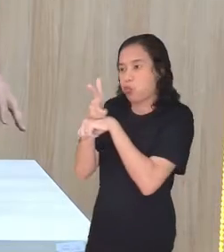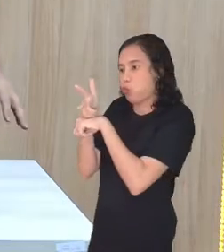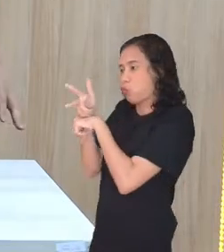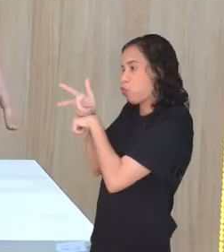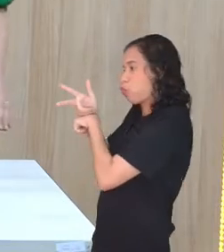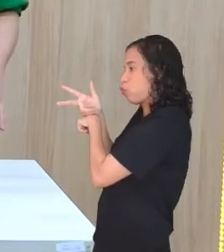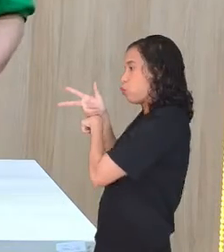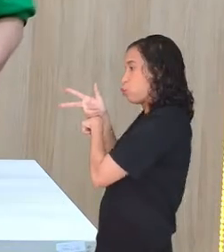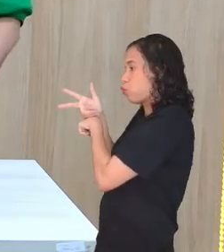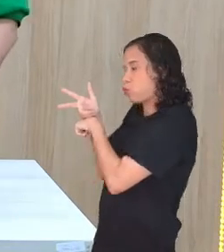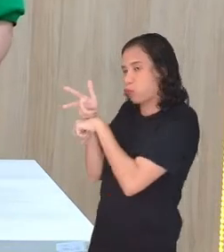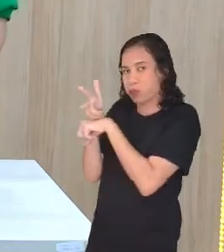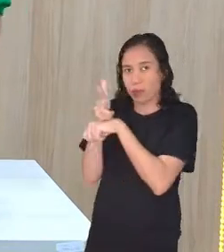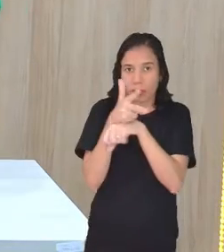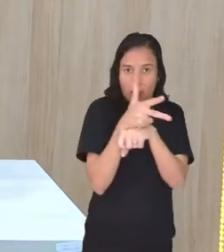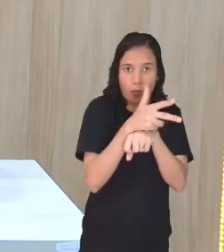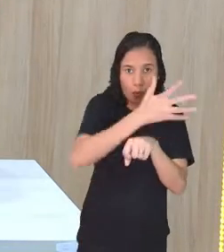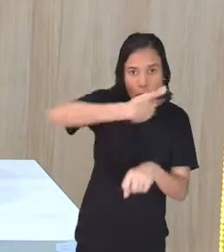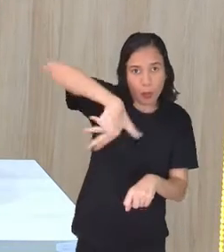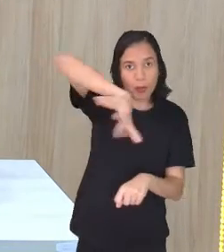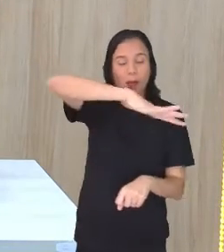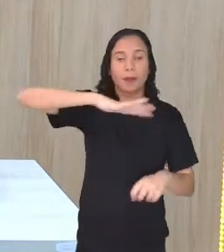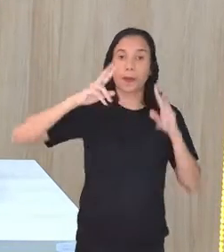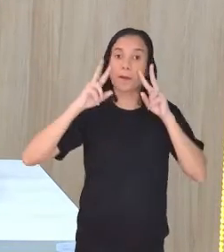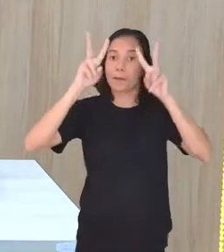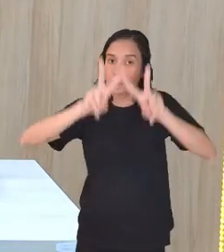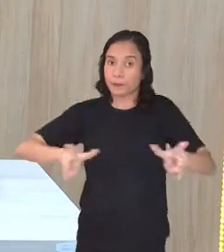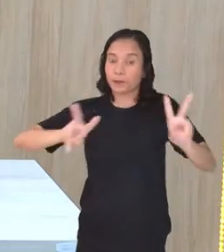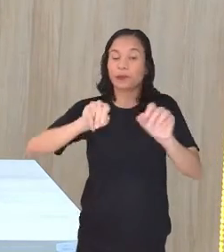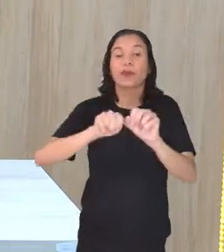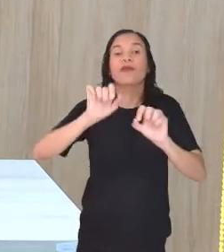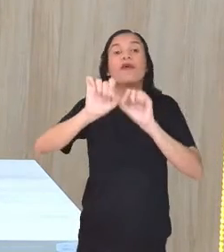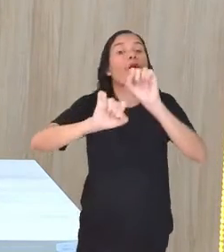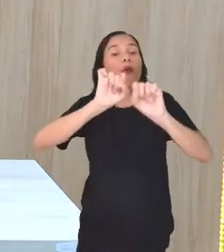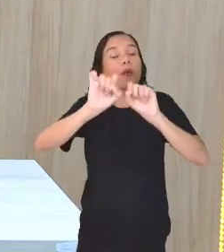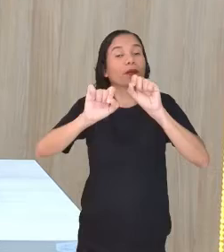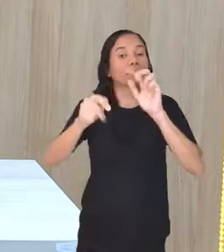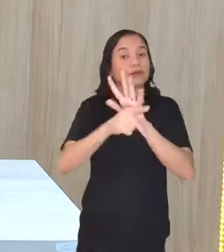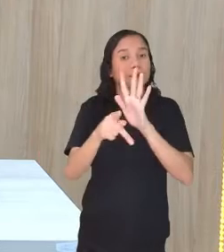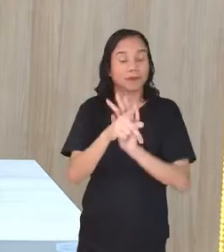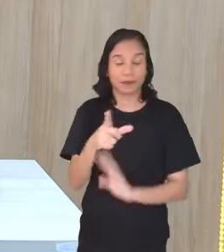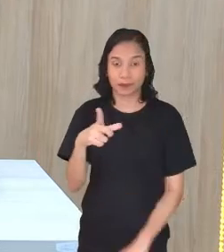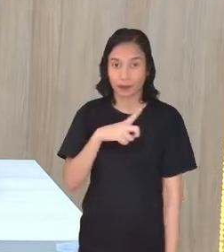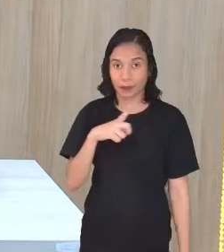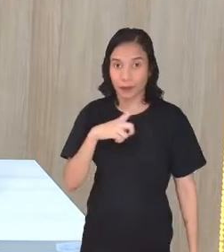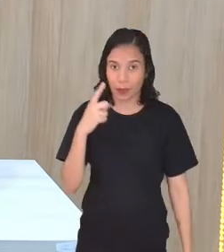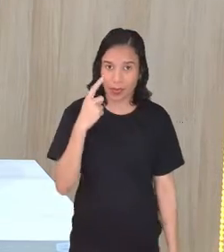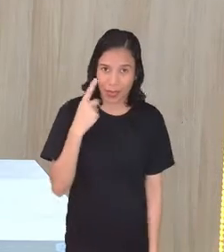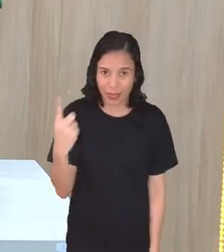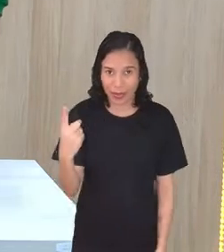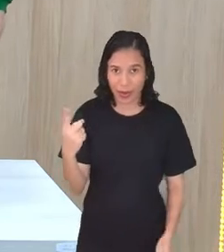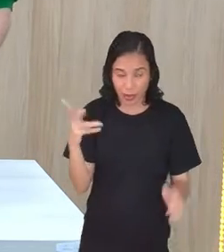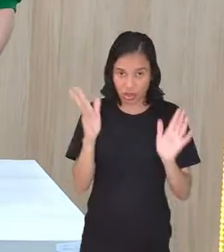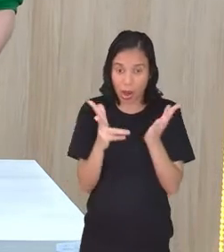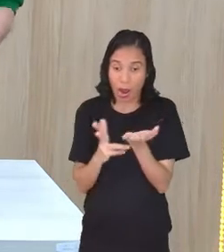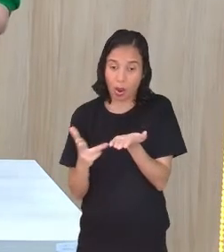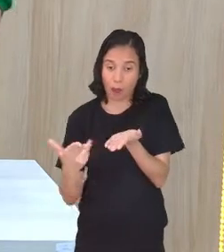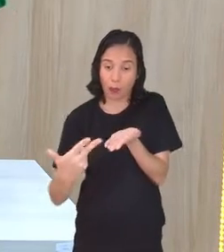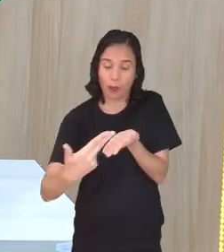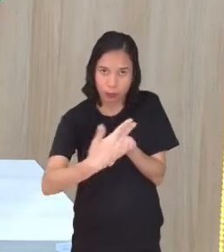Ela vai girar completamente. O eu fiz? Feito esse recorte,